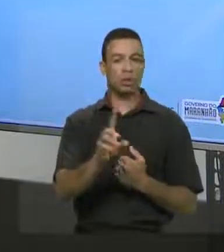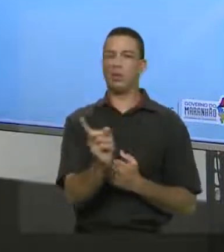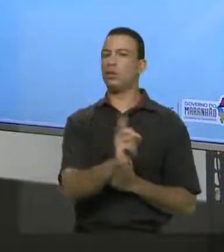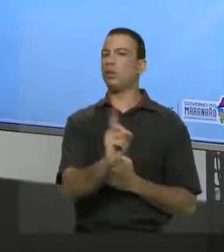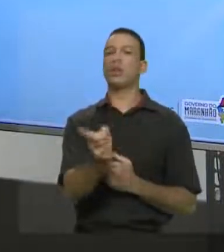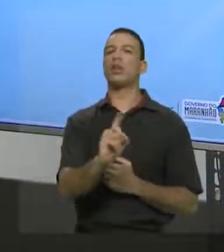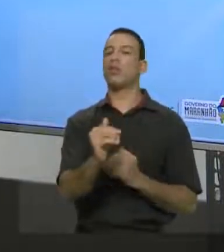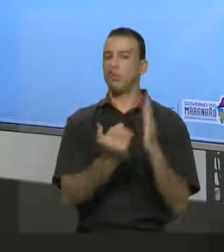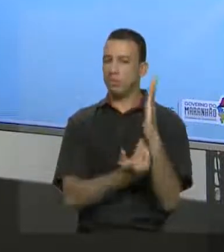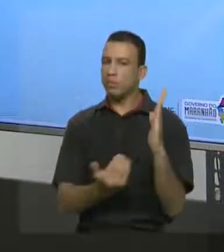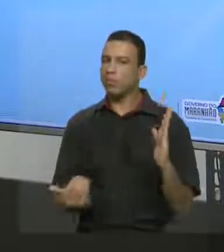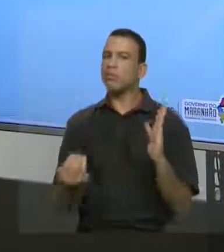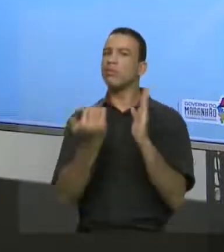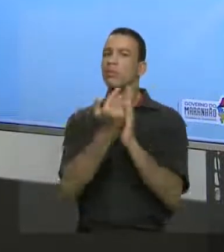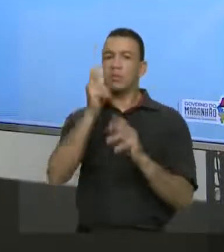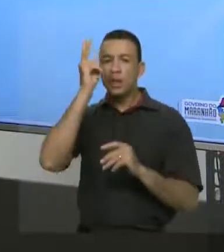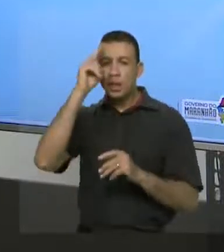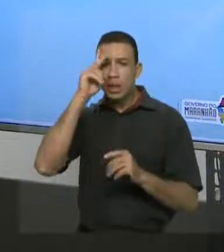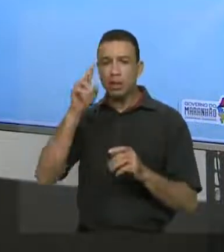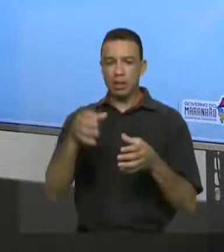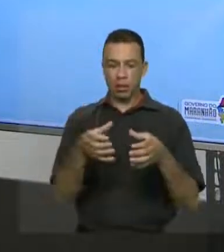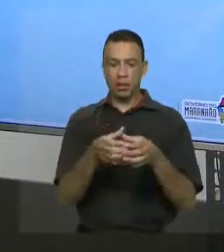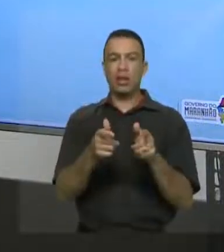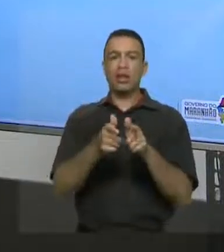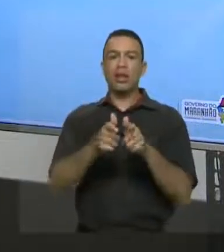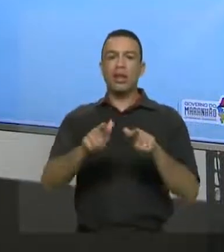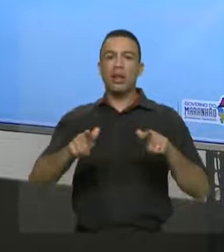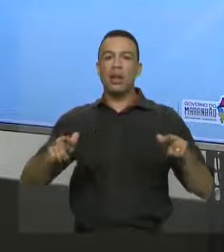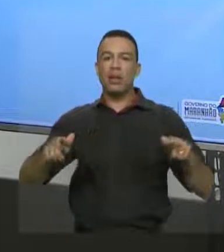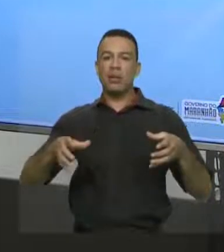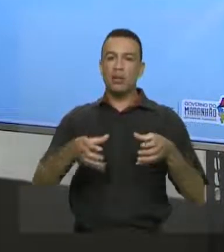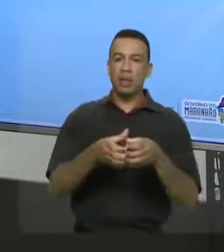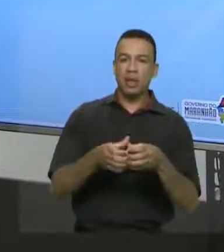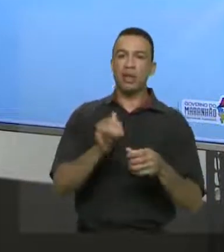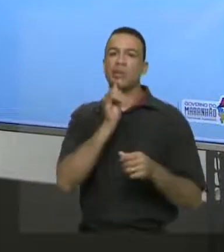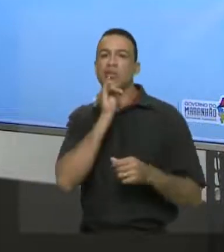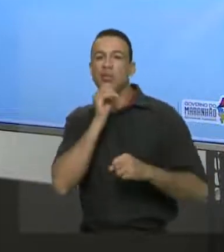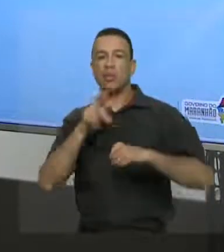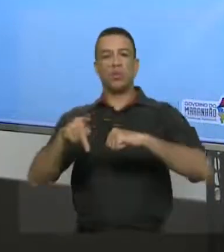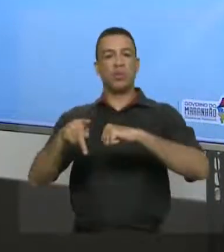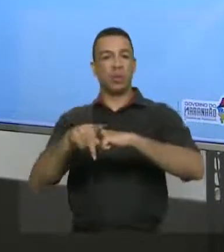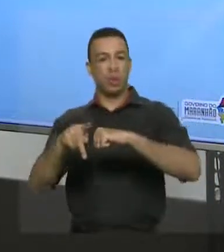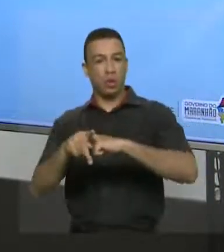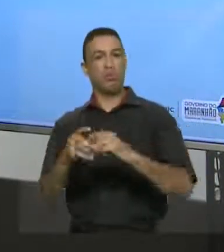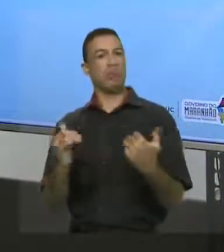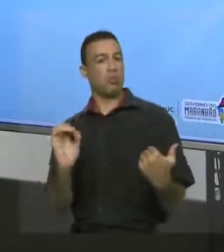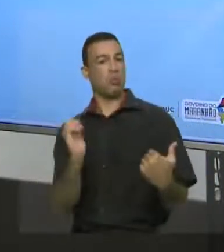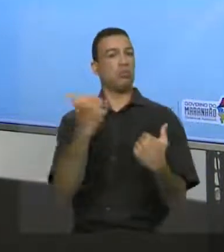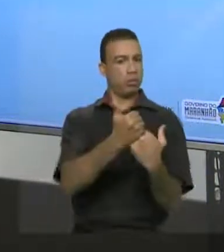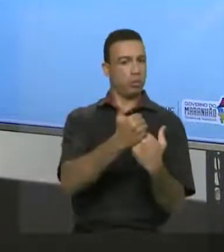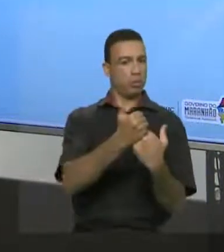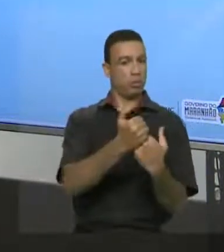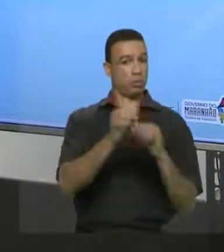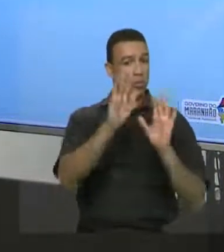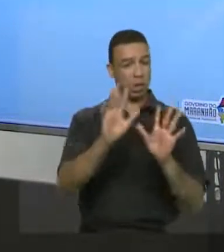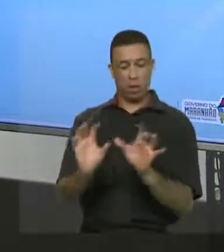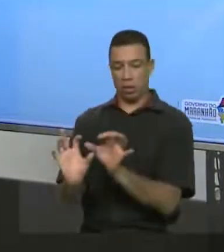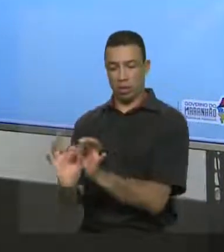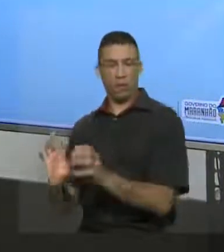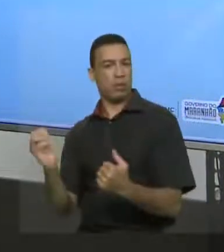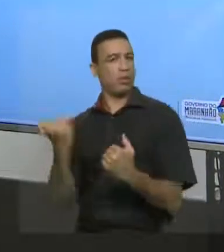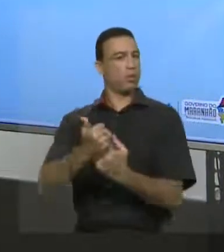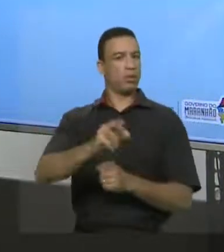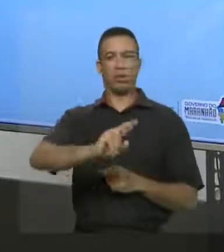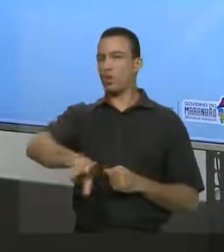Vamos lembrar das classes gramaticais, tudo bem? Os pronomes substituem termos, as conjunções, não. As conjunções servem para quê?